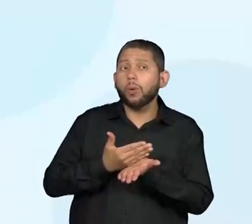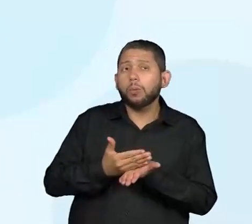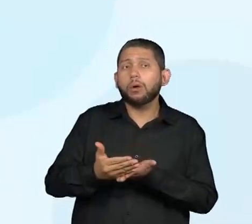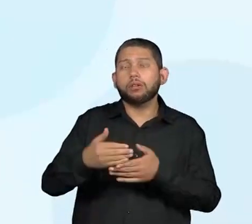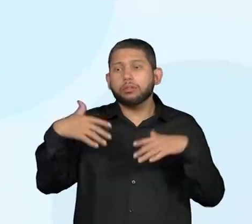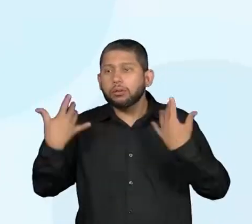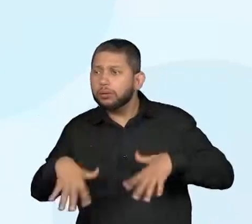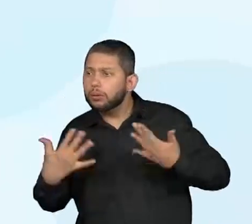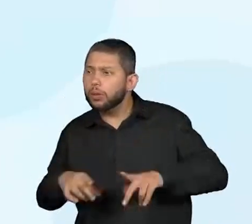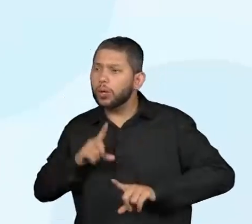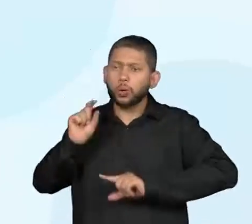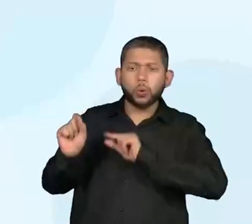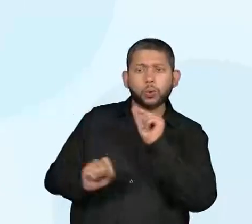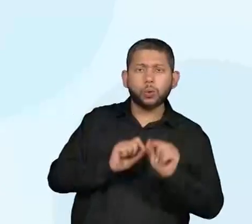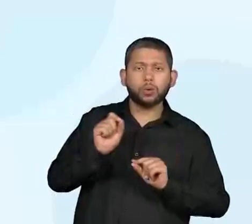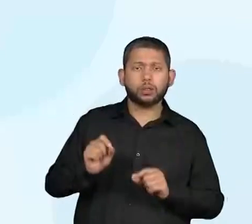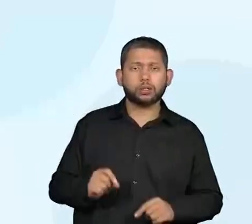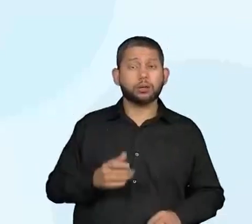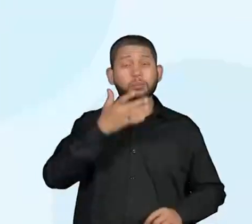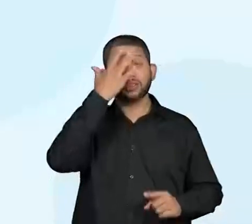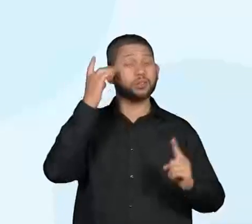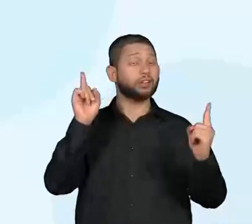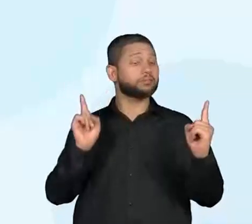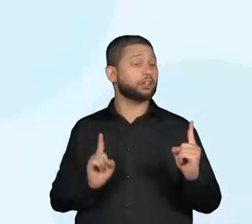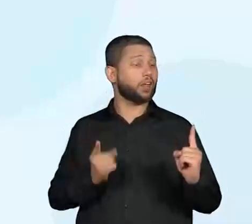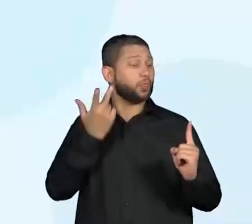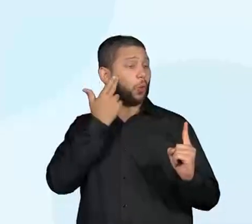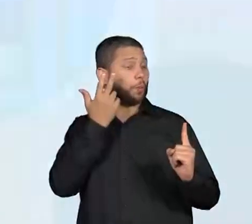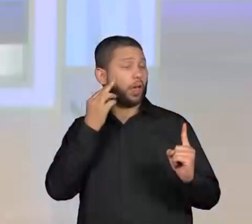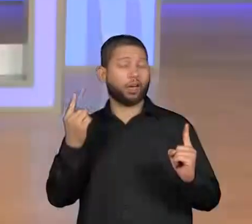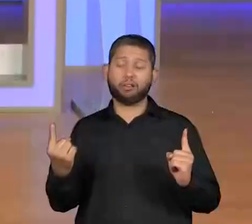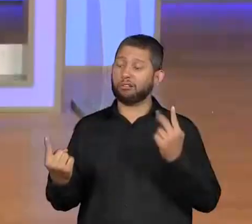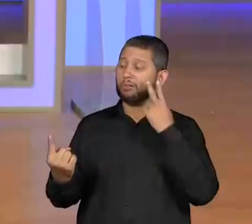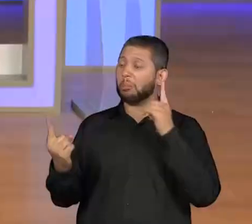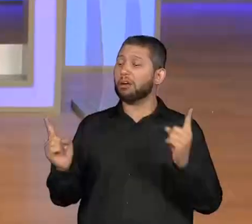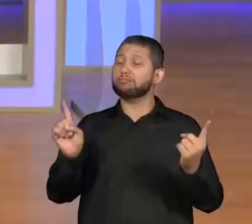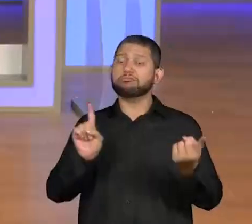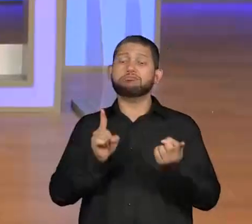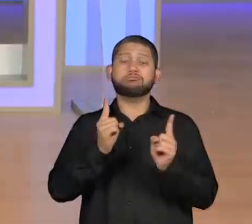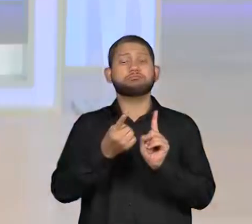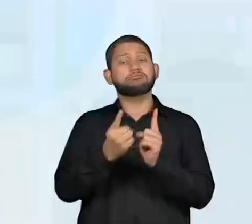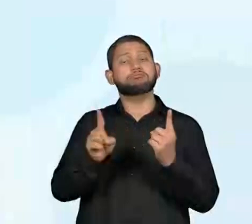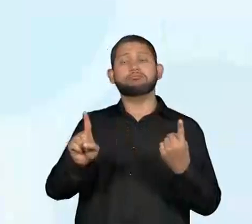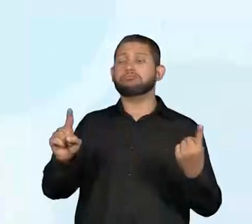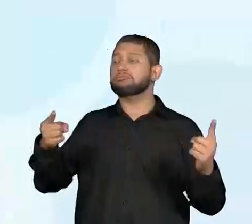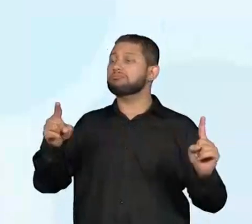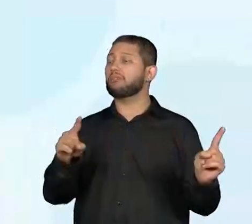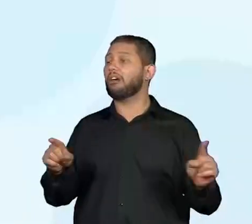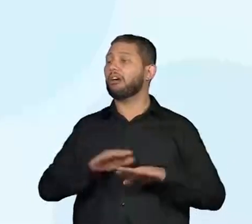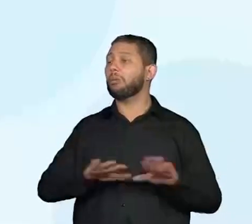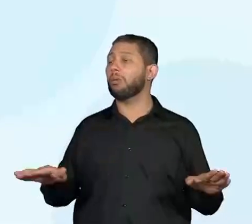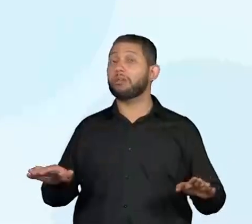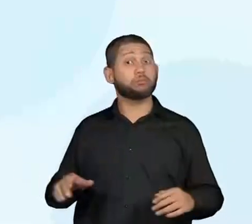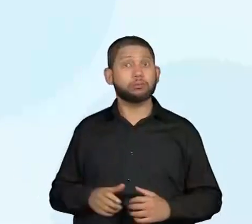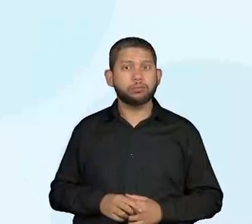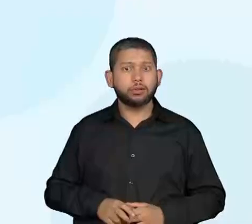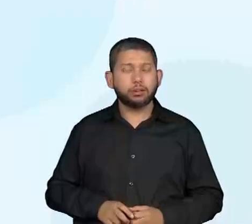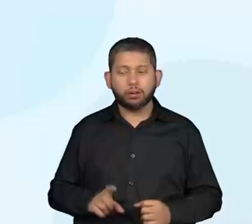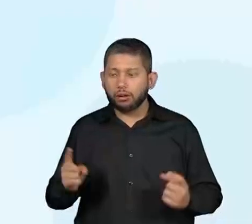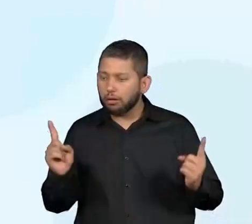tirar os personagens da sua zona de conforto, para que a história aconteça. O clímax